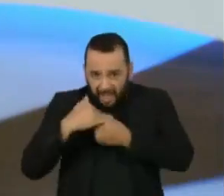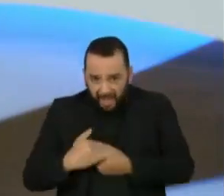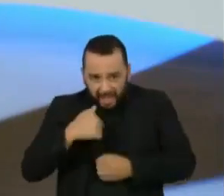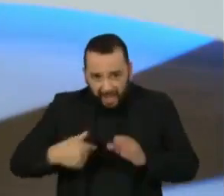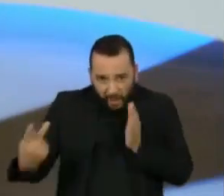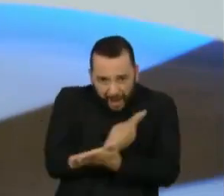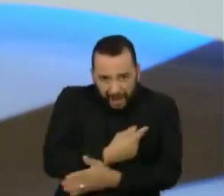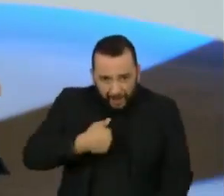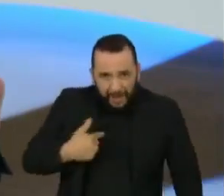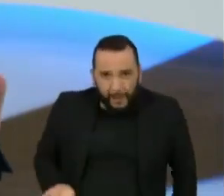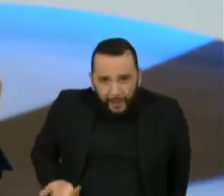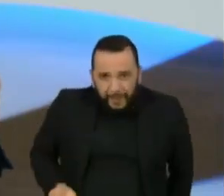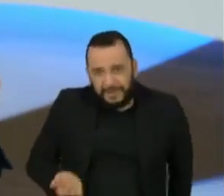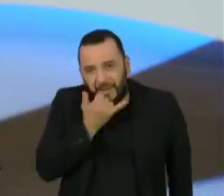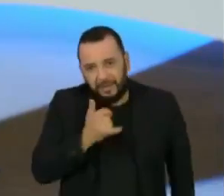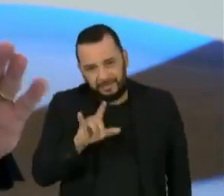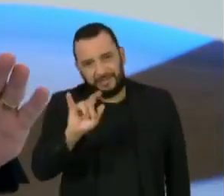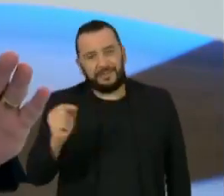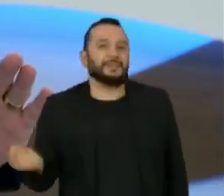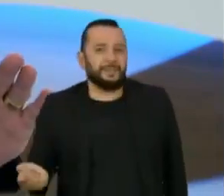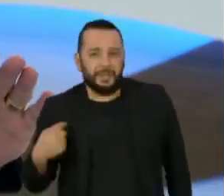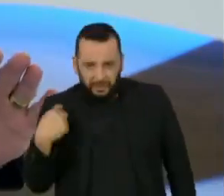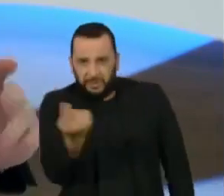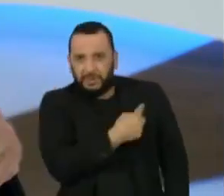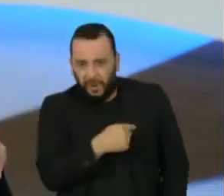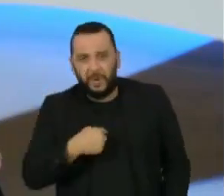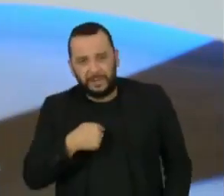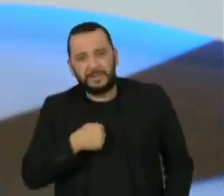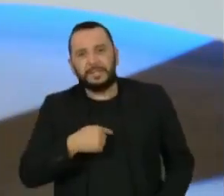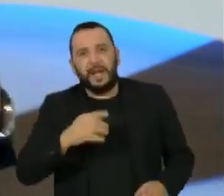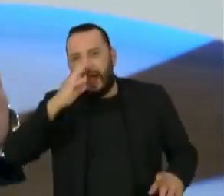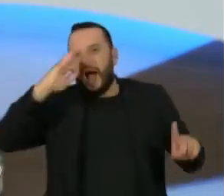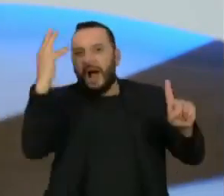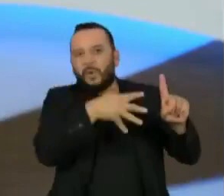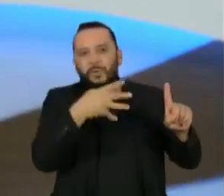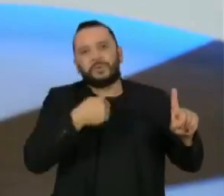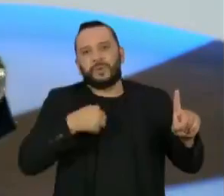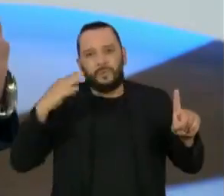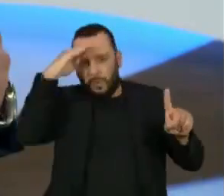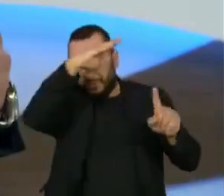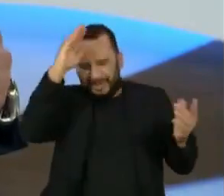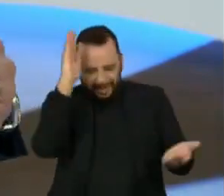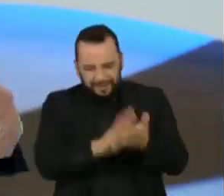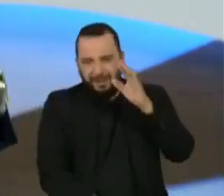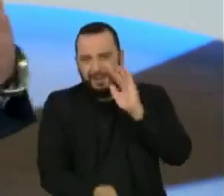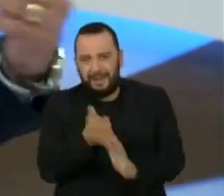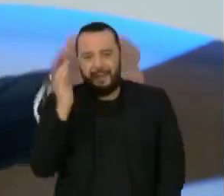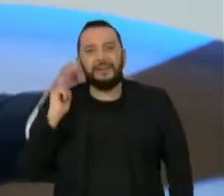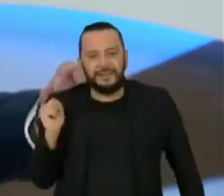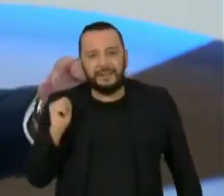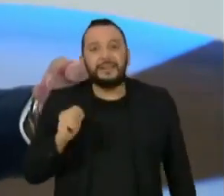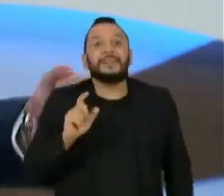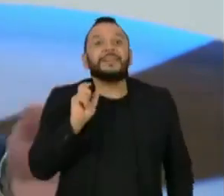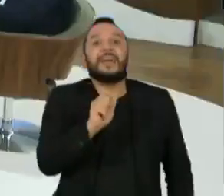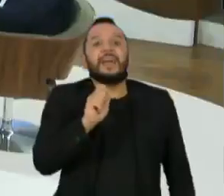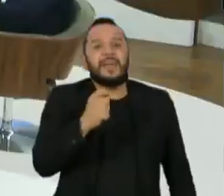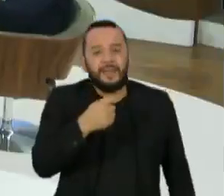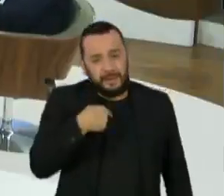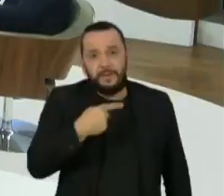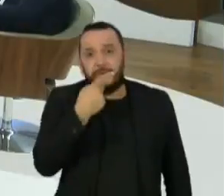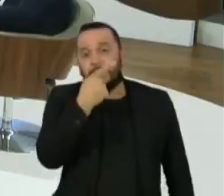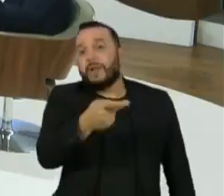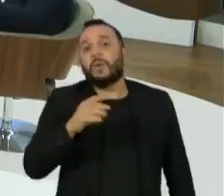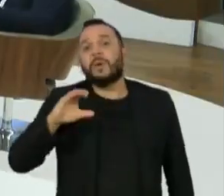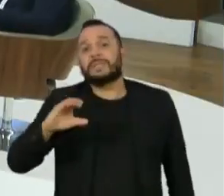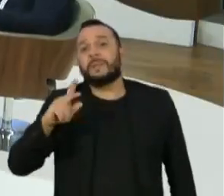que cometemos um crime. Porque em nenhum momento nós imputamos crime ao presidente. Quem levantou a possibilidade do presidente ter prevaricado foi a